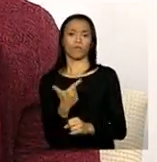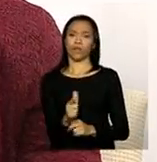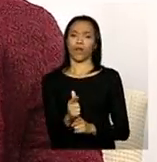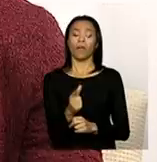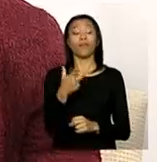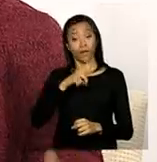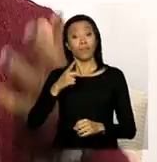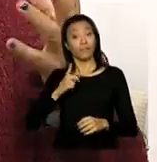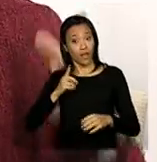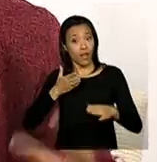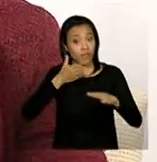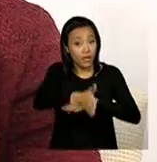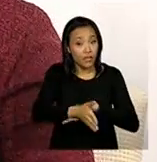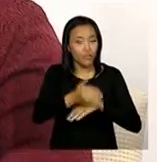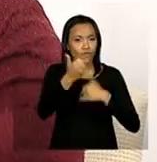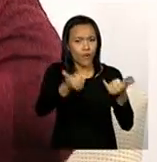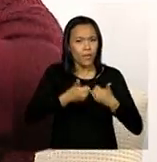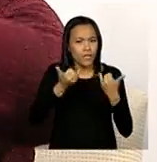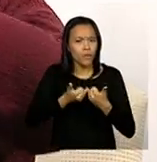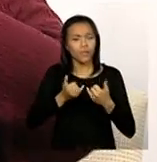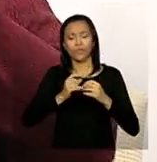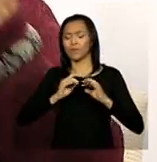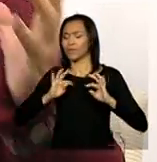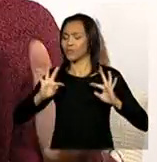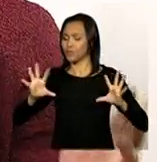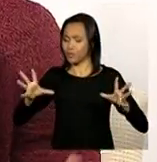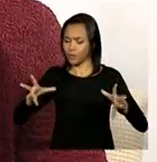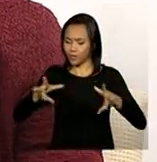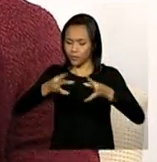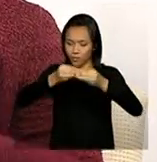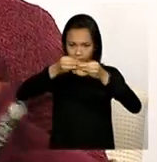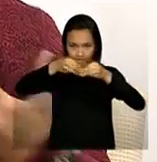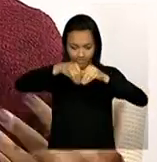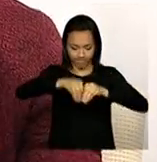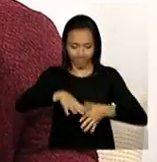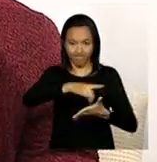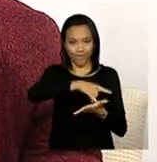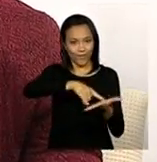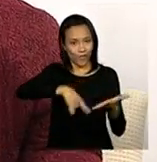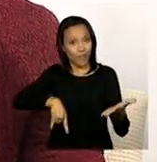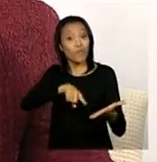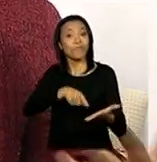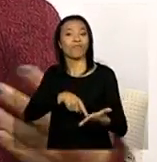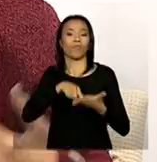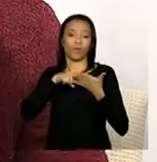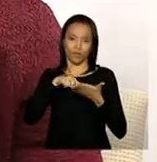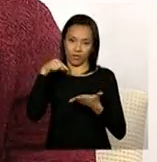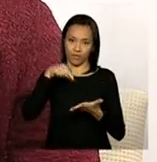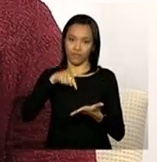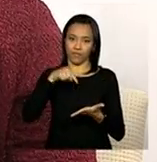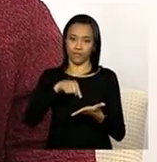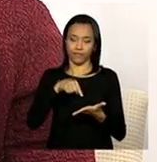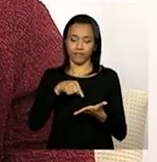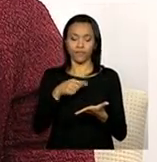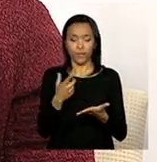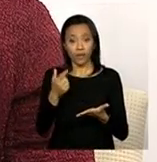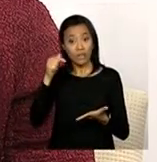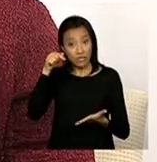informação do território, tudo isso o censo ele revela. E isso,